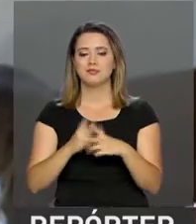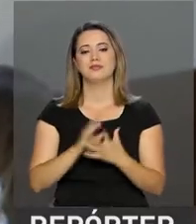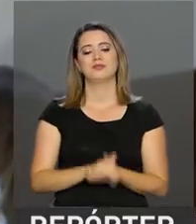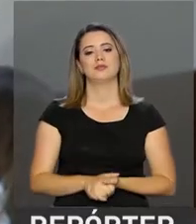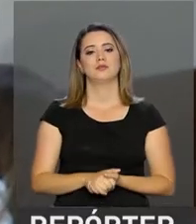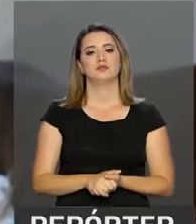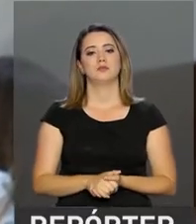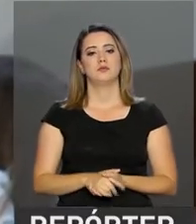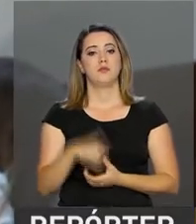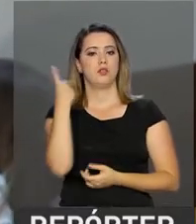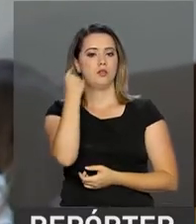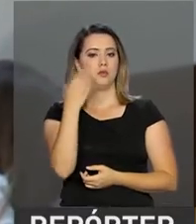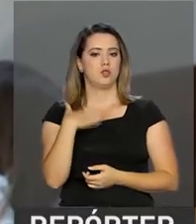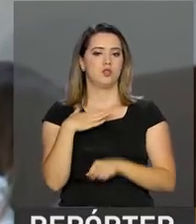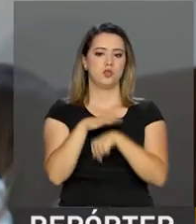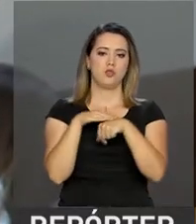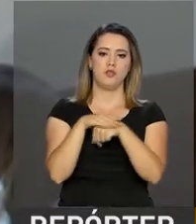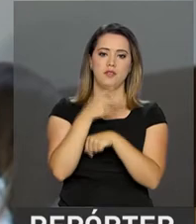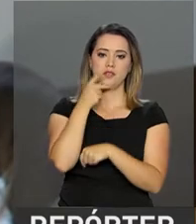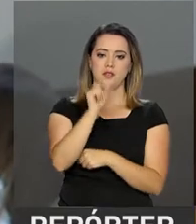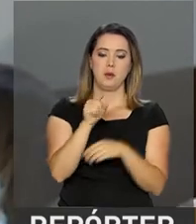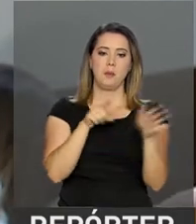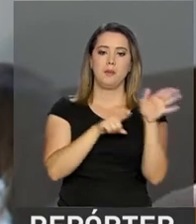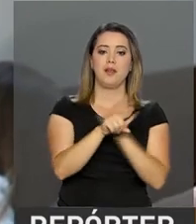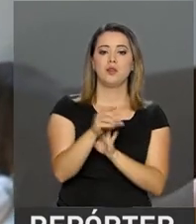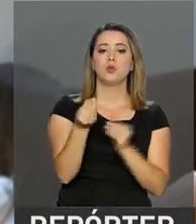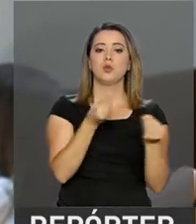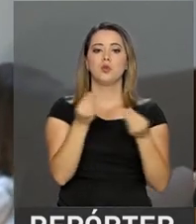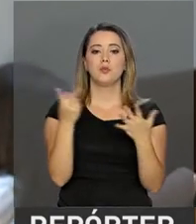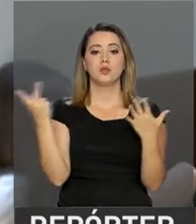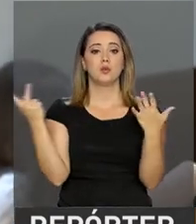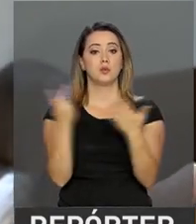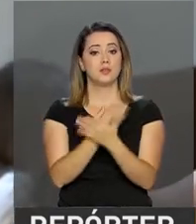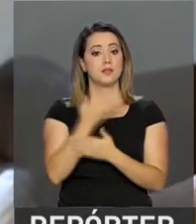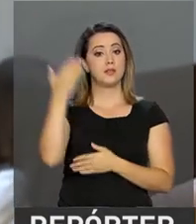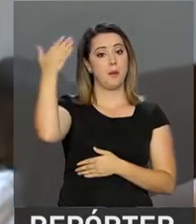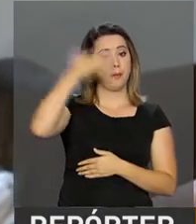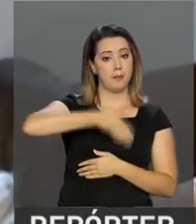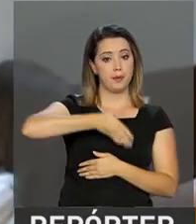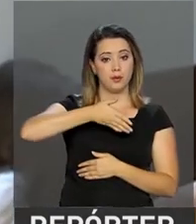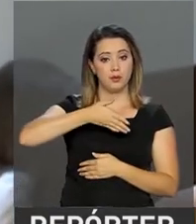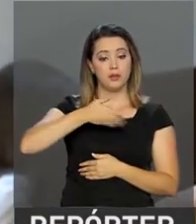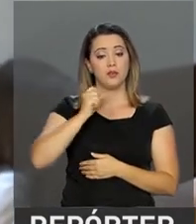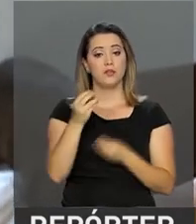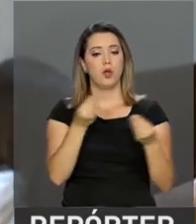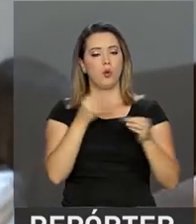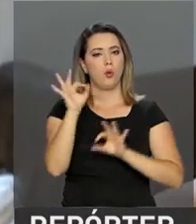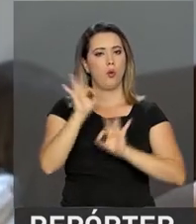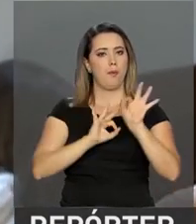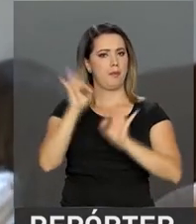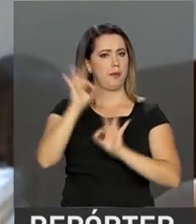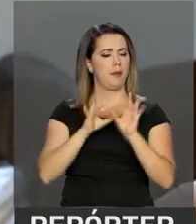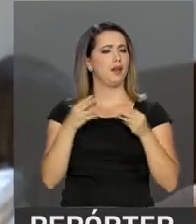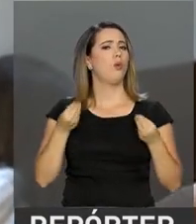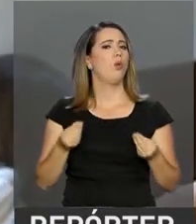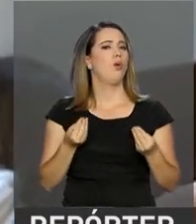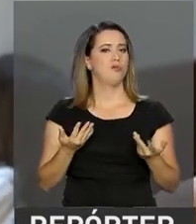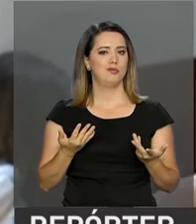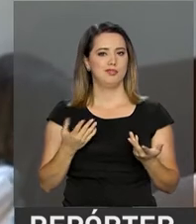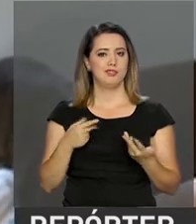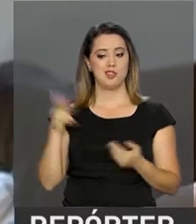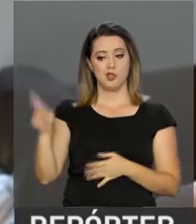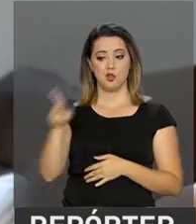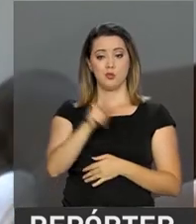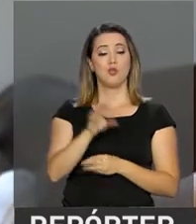Normalmente, quando a gente conversa com ela sobre isso, a gente pergunta como foi o processo da prova dela, como que ela se preparou, e os